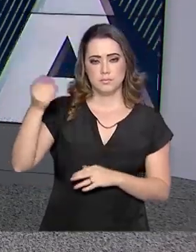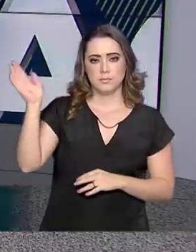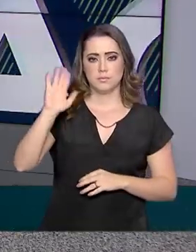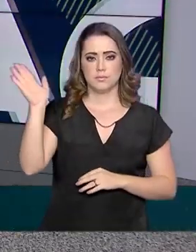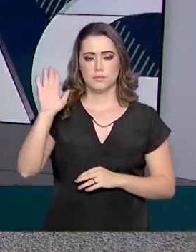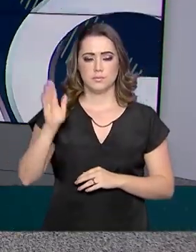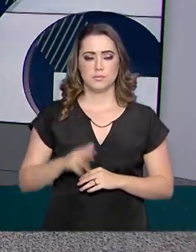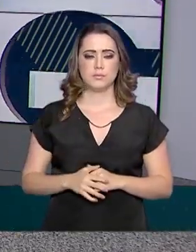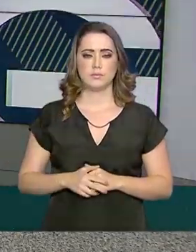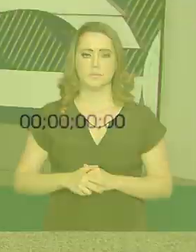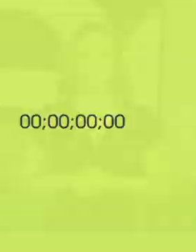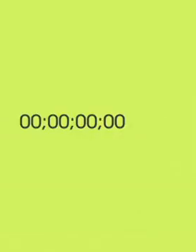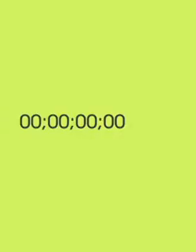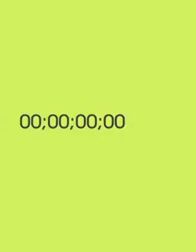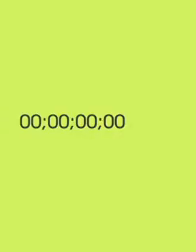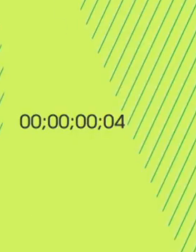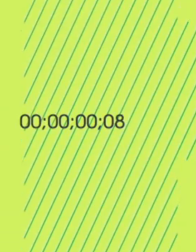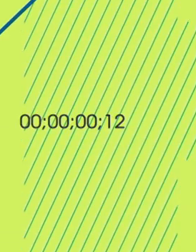Até a próxima!